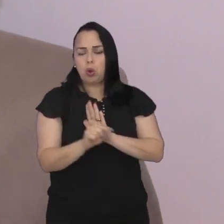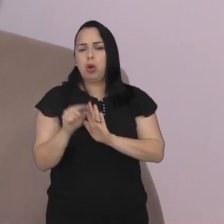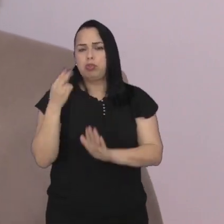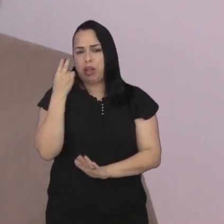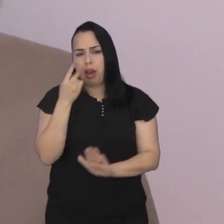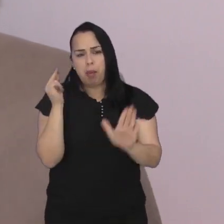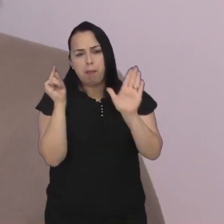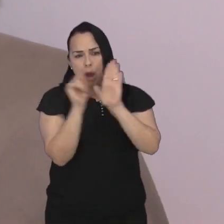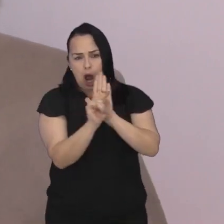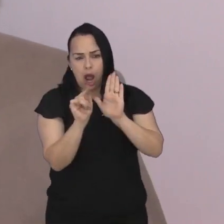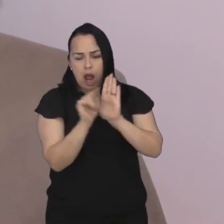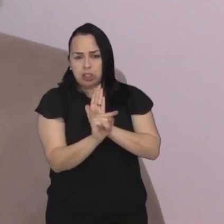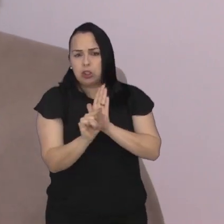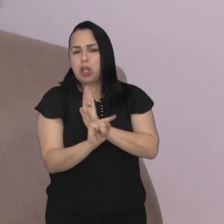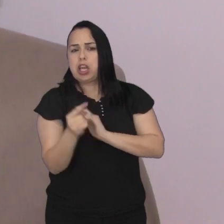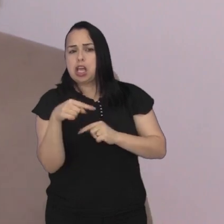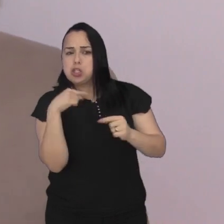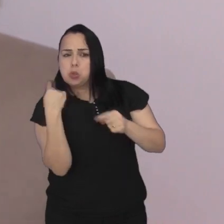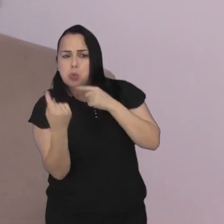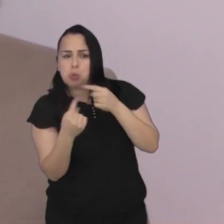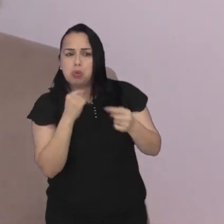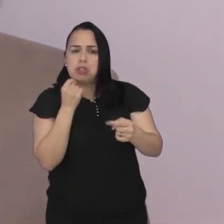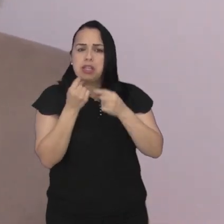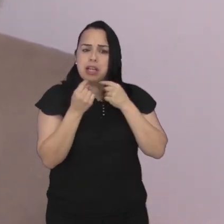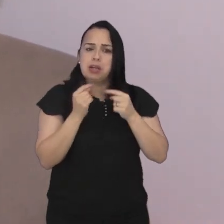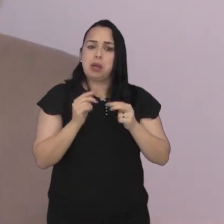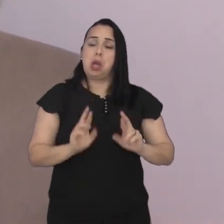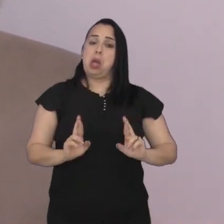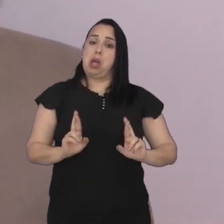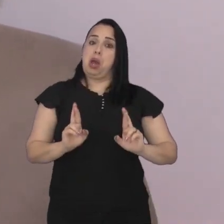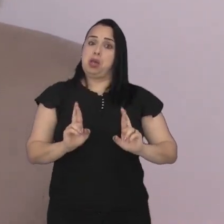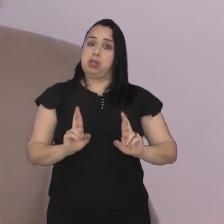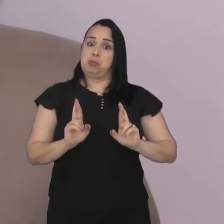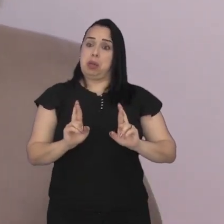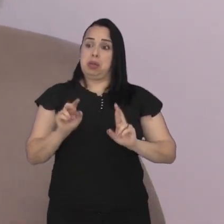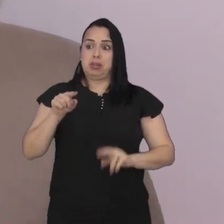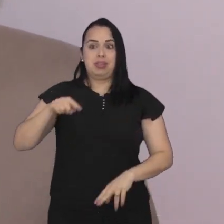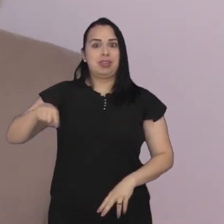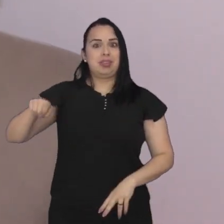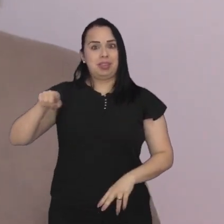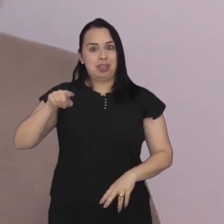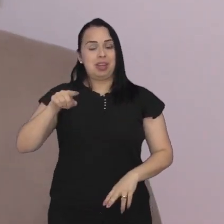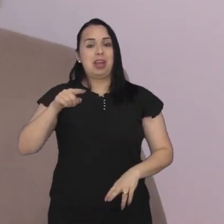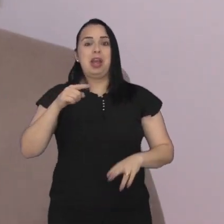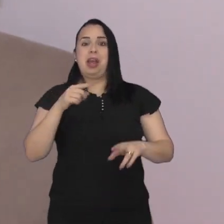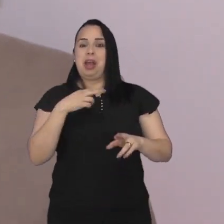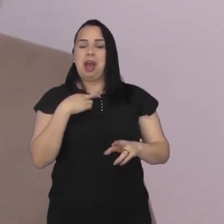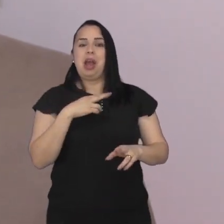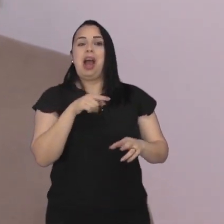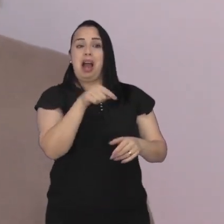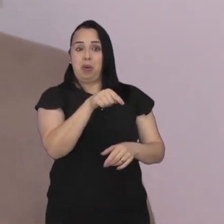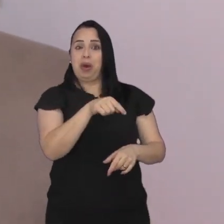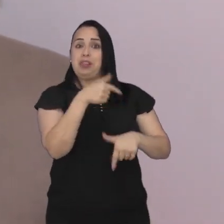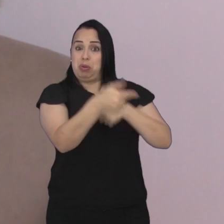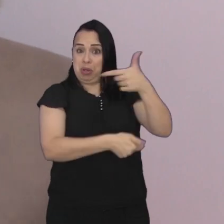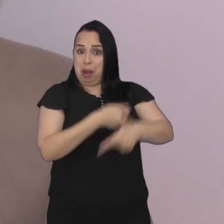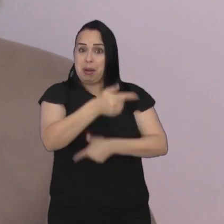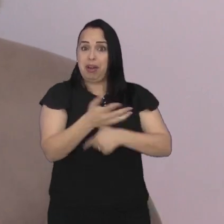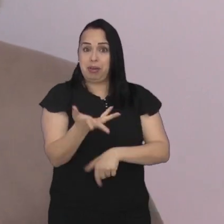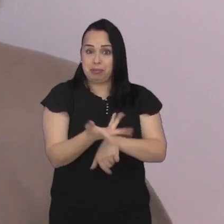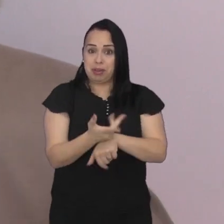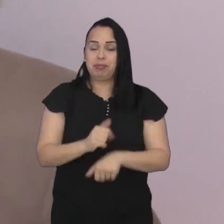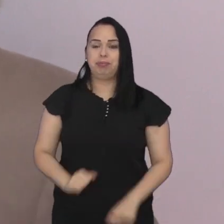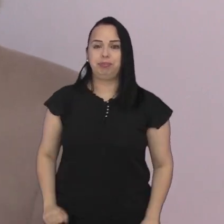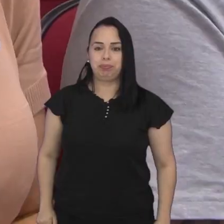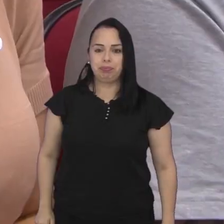dos vereadores, teve o questionamento dos vereadores. Espero que eles vão sair daqui com muitas perguntas e muito trabalho para